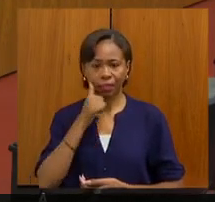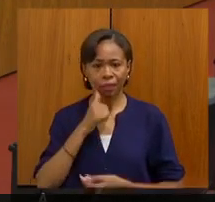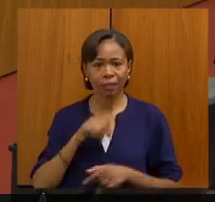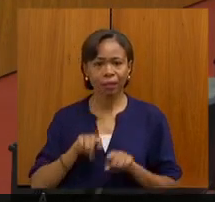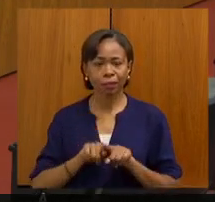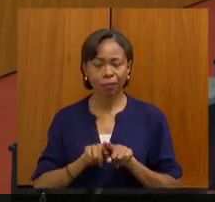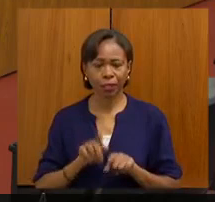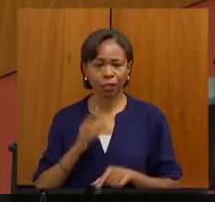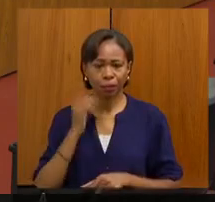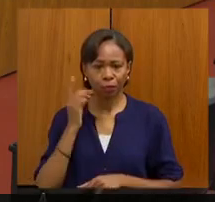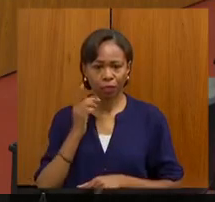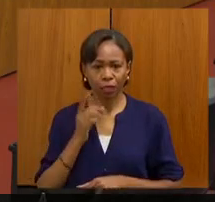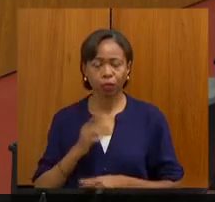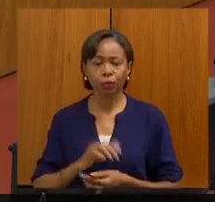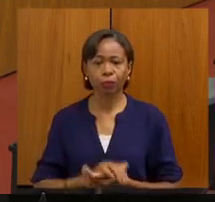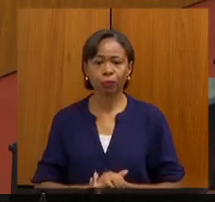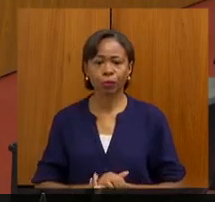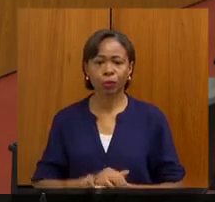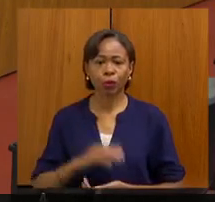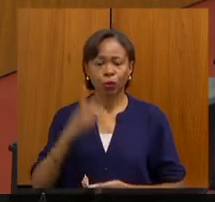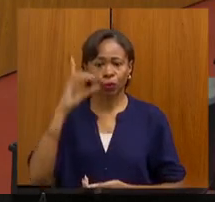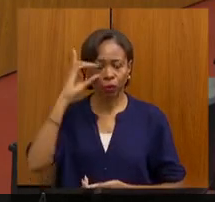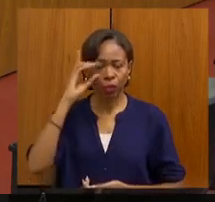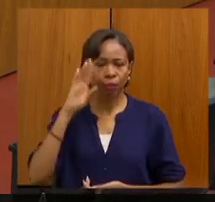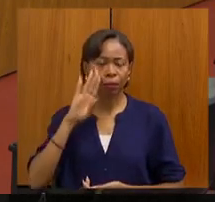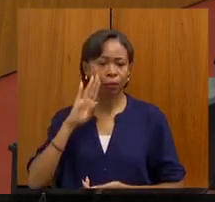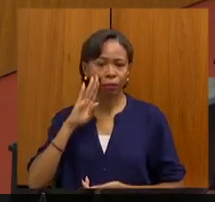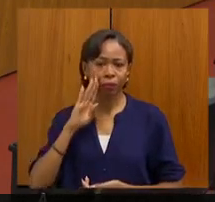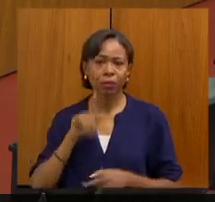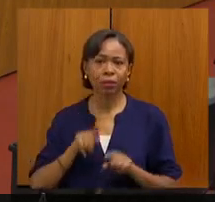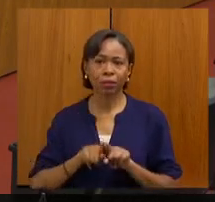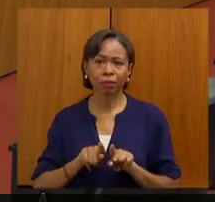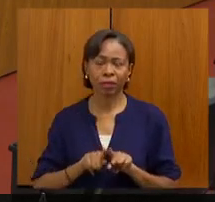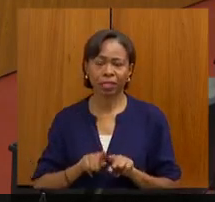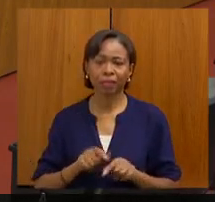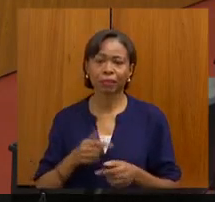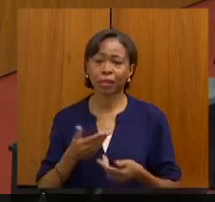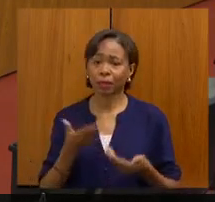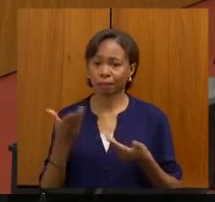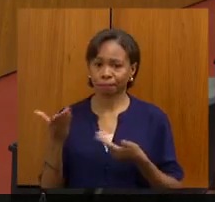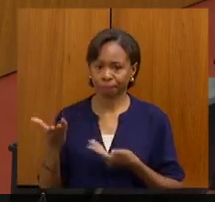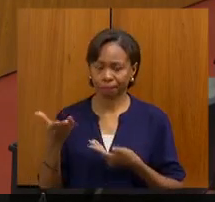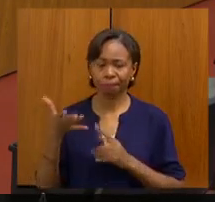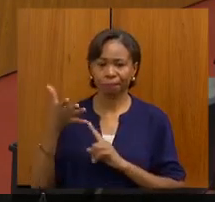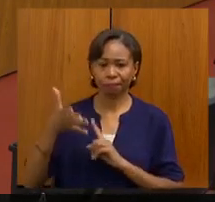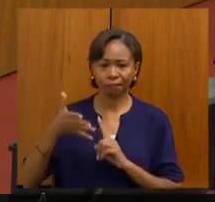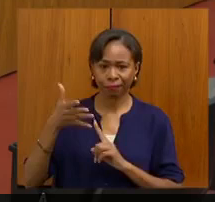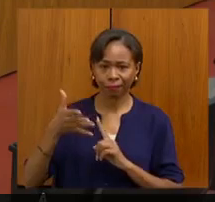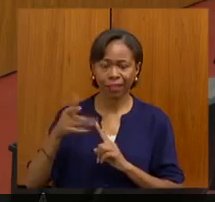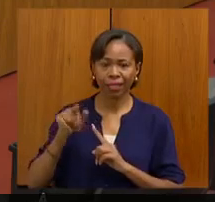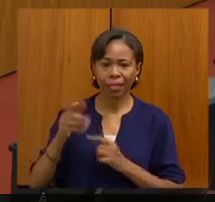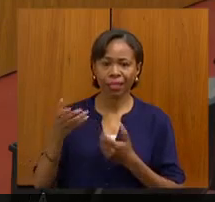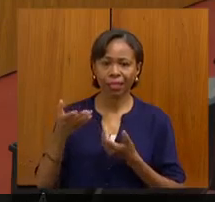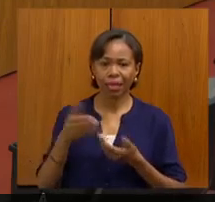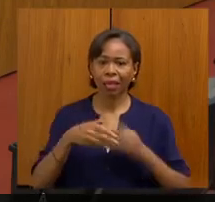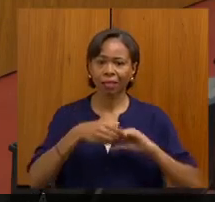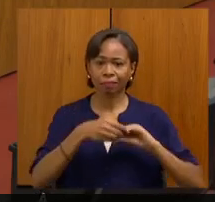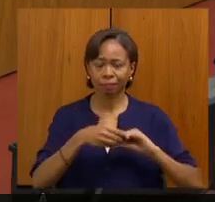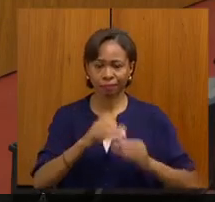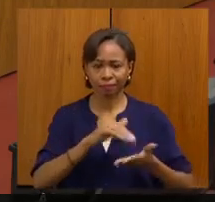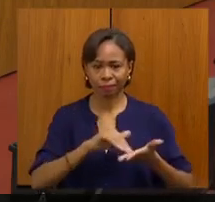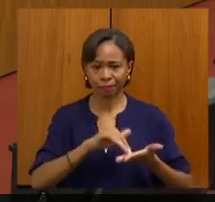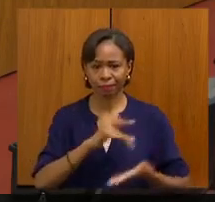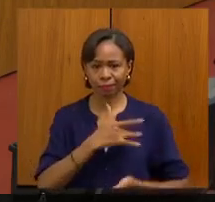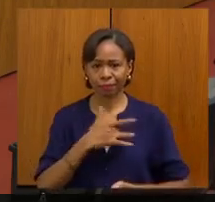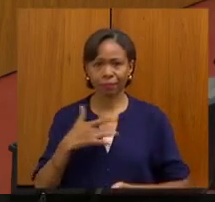Duarte Bechir, que passa a palavra para ele aqui pela ordem, que ele quer também saudar o secretário estadual de Saúde.